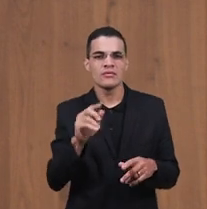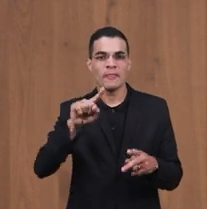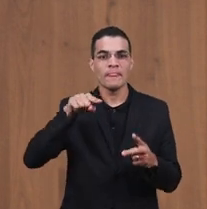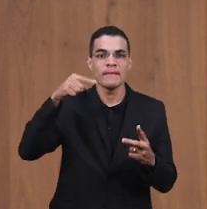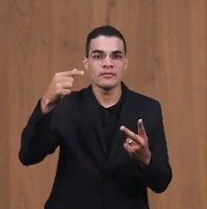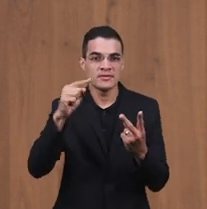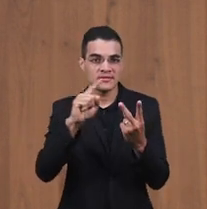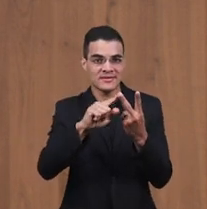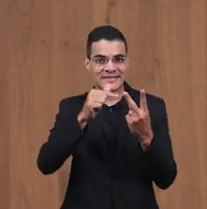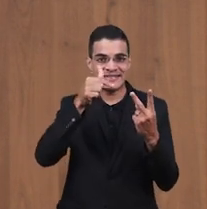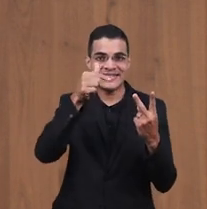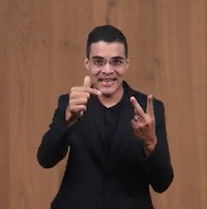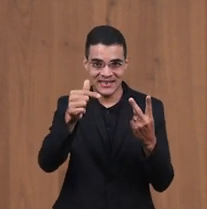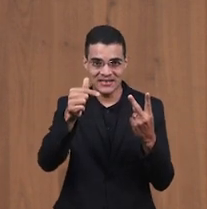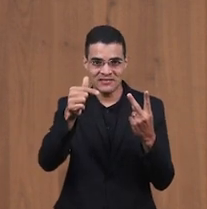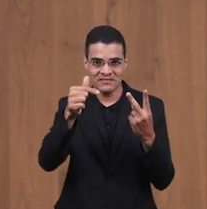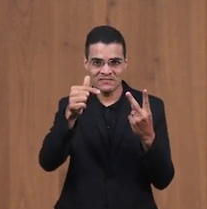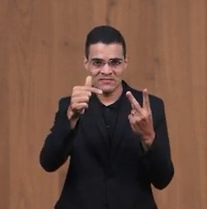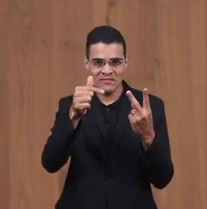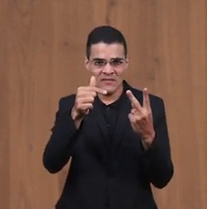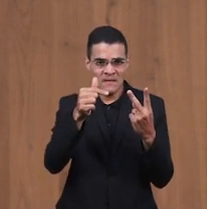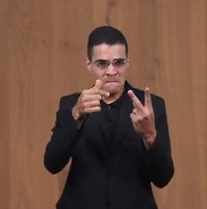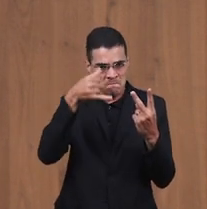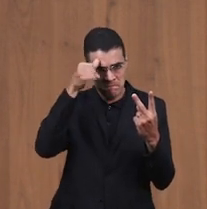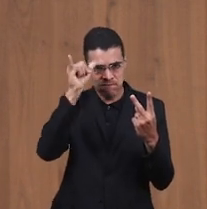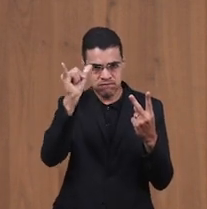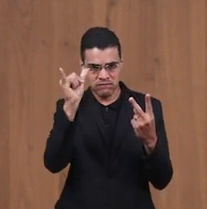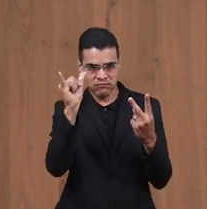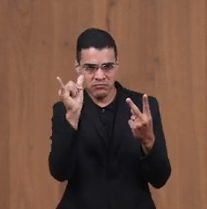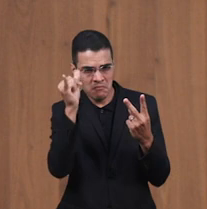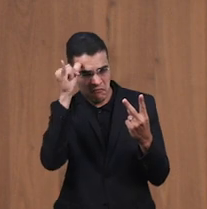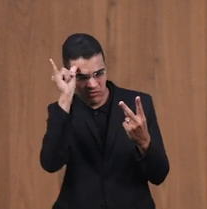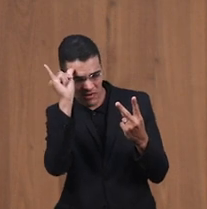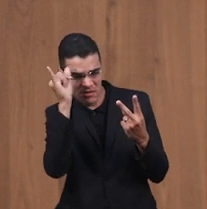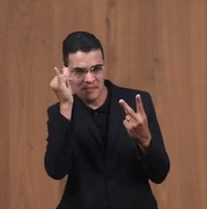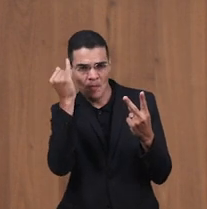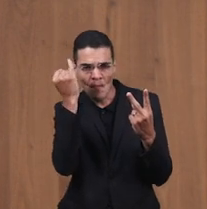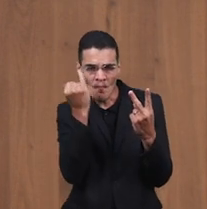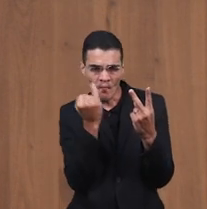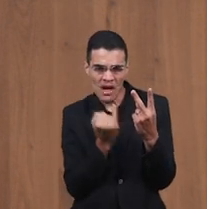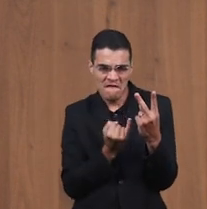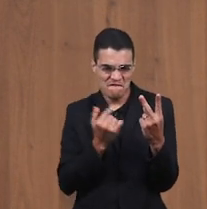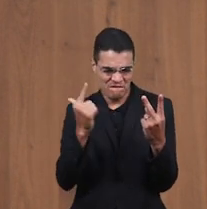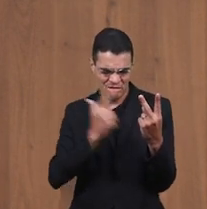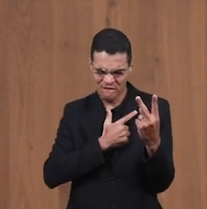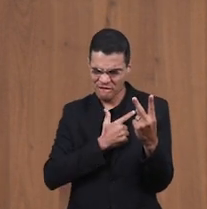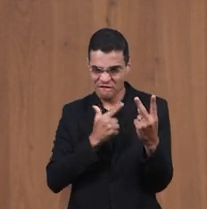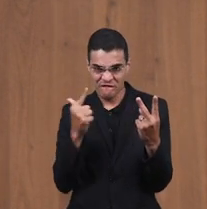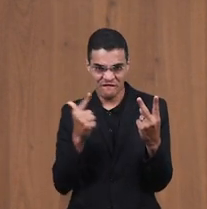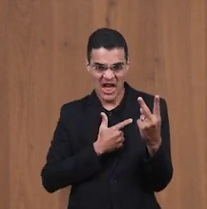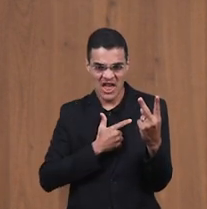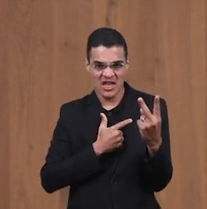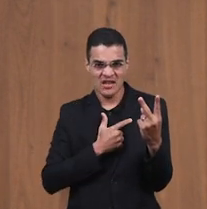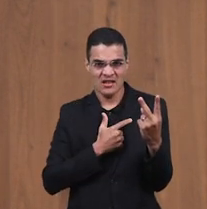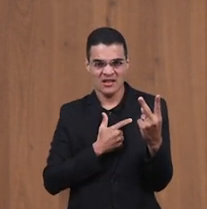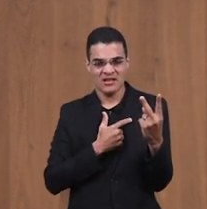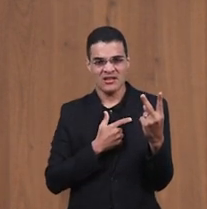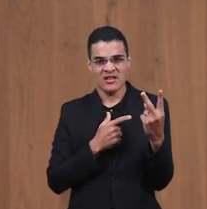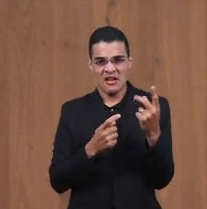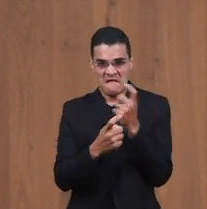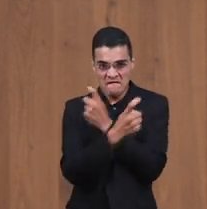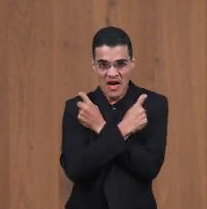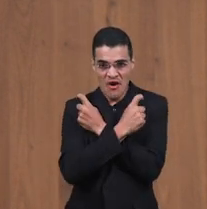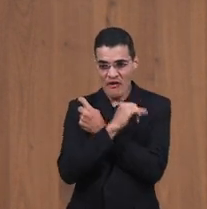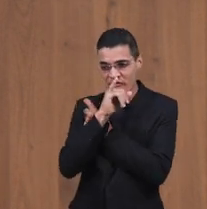subiam sete vacas Sete vacas magras Muito feias O faraó falou que